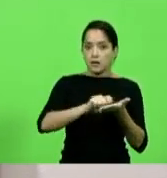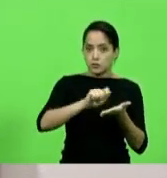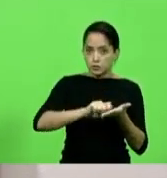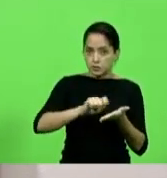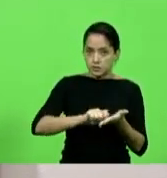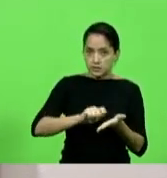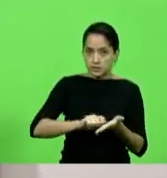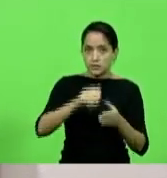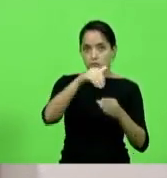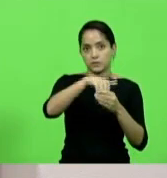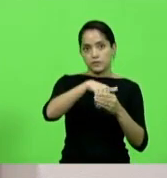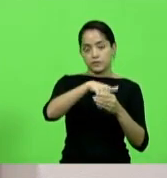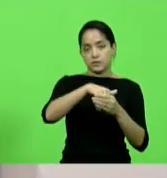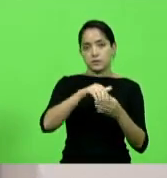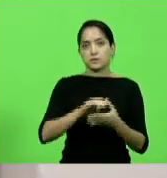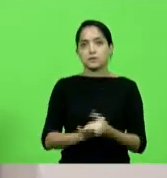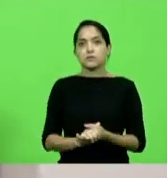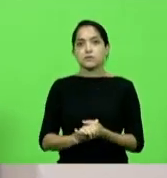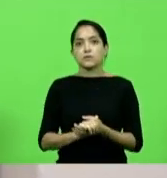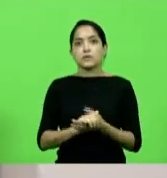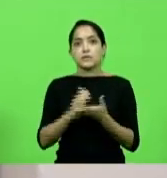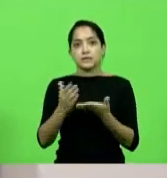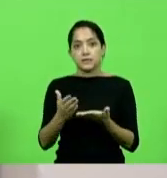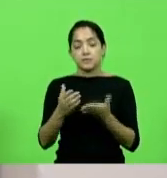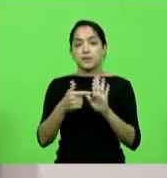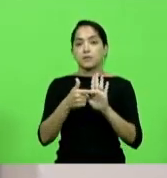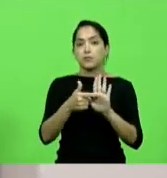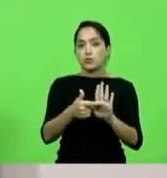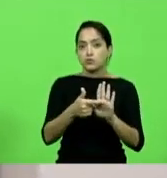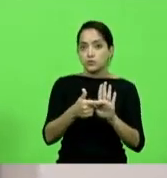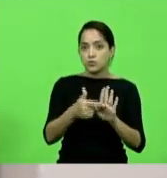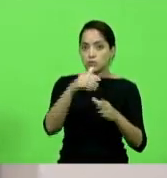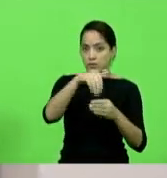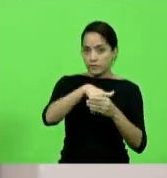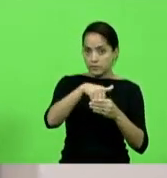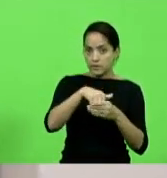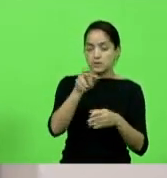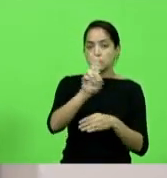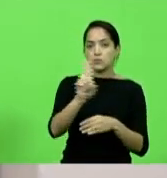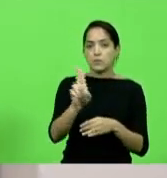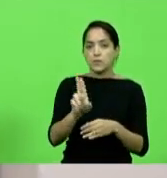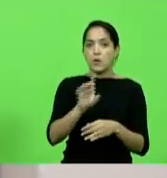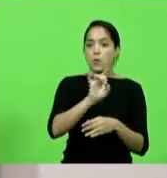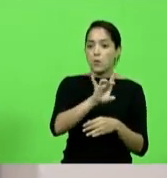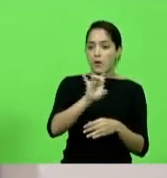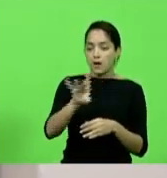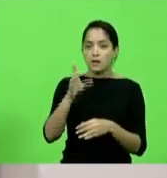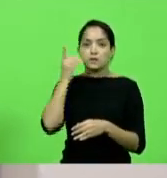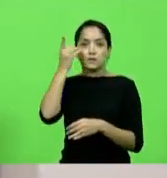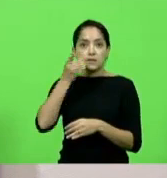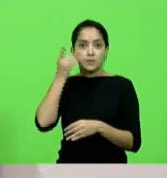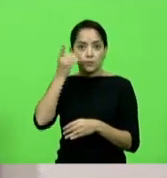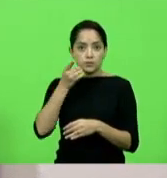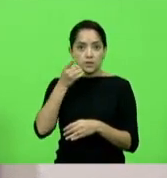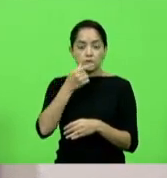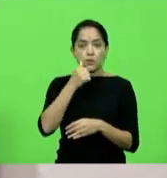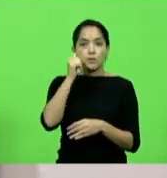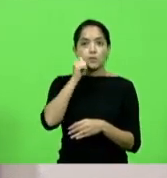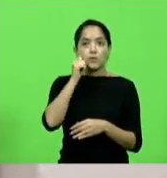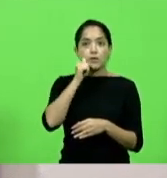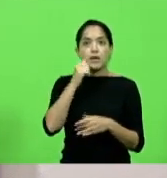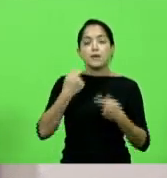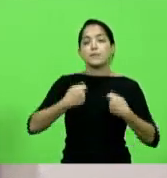da votação. Também deu ciência de que a votação seria nominal e cada senhora deputada e senhor deputado